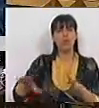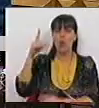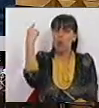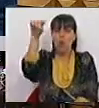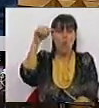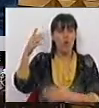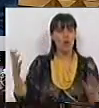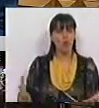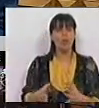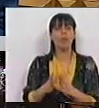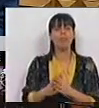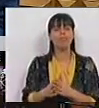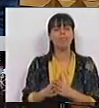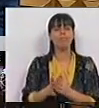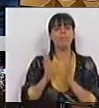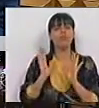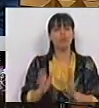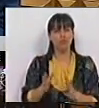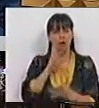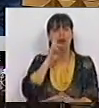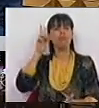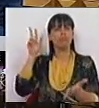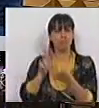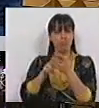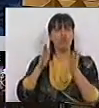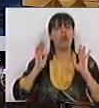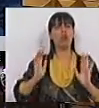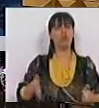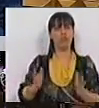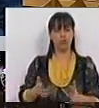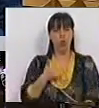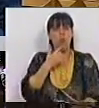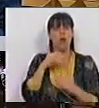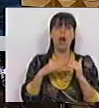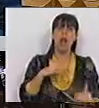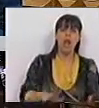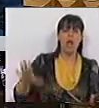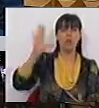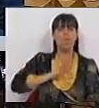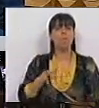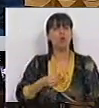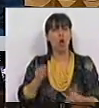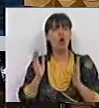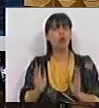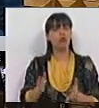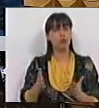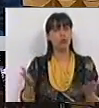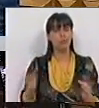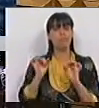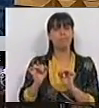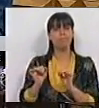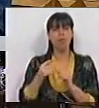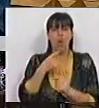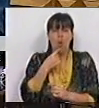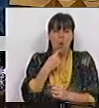único, já muito reconhecido a nível nacional e mundial, pelos seus